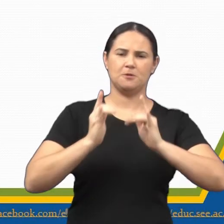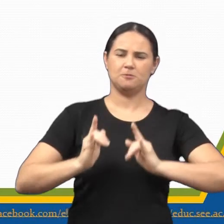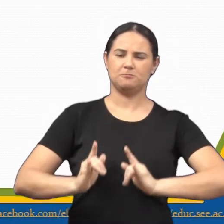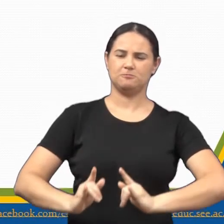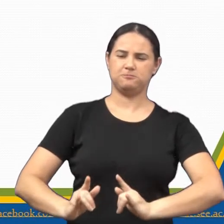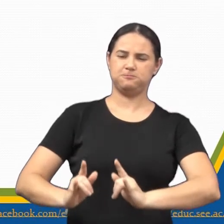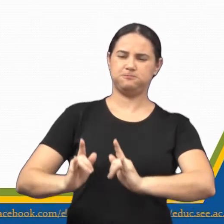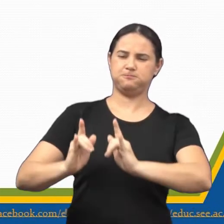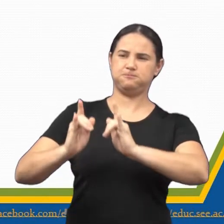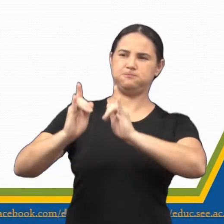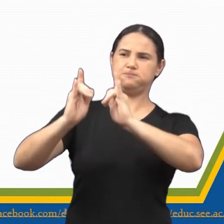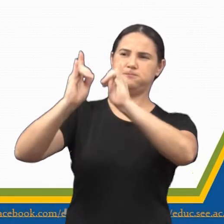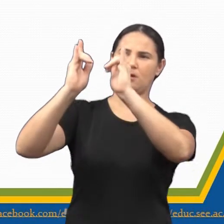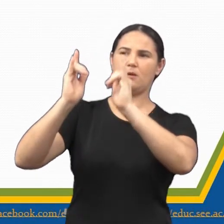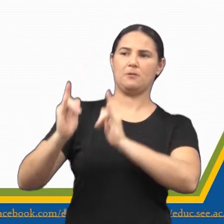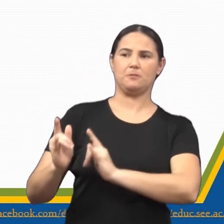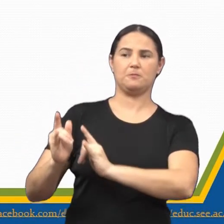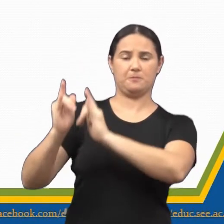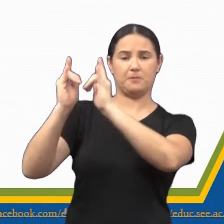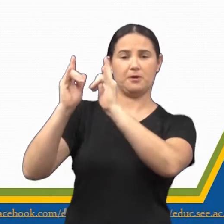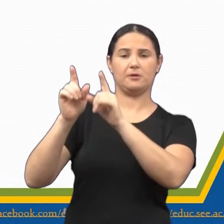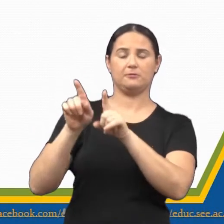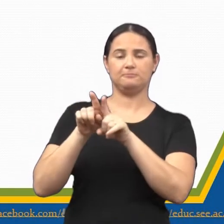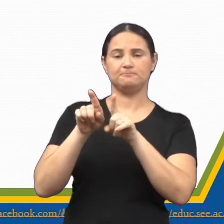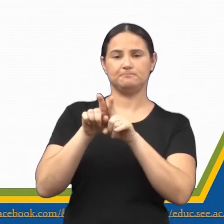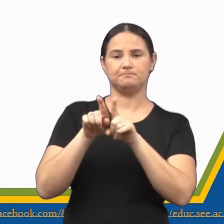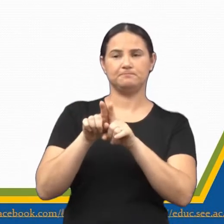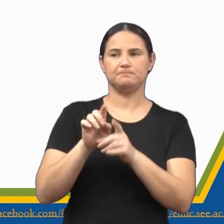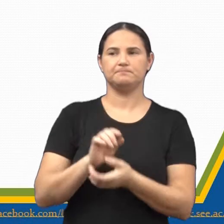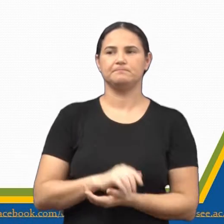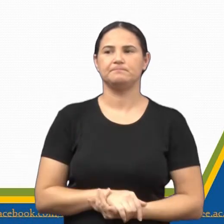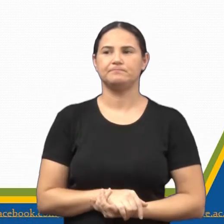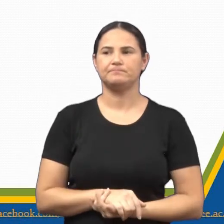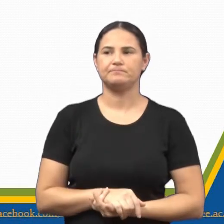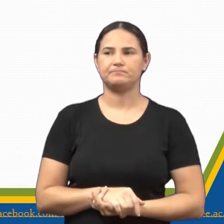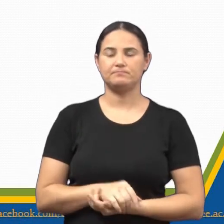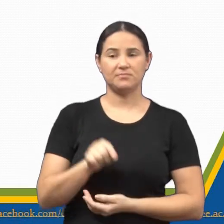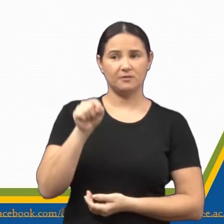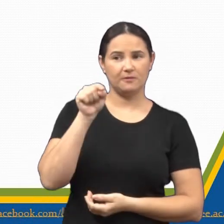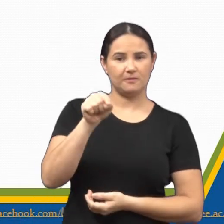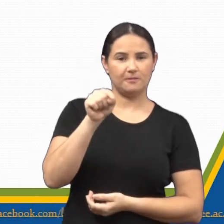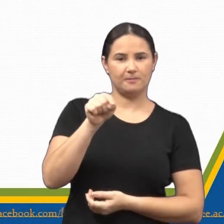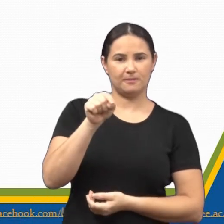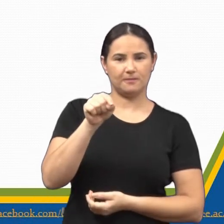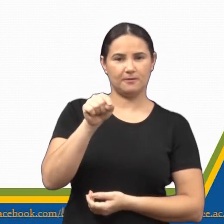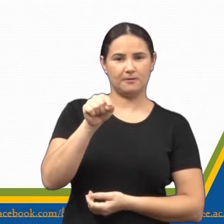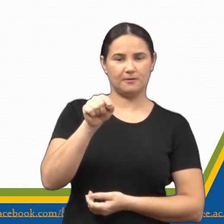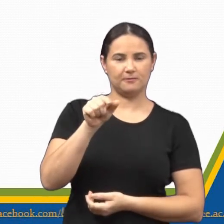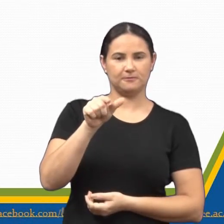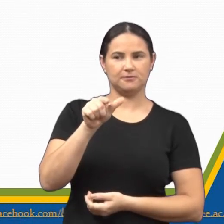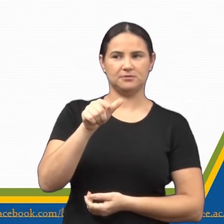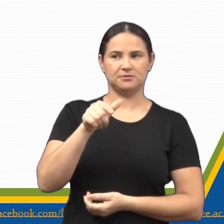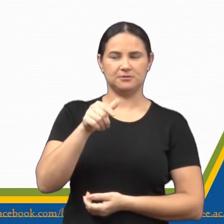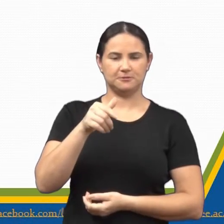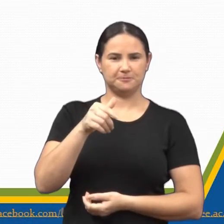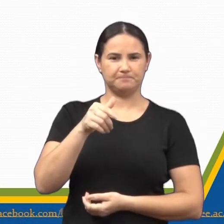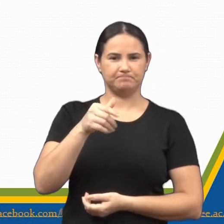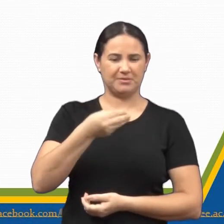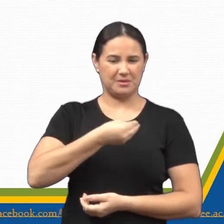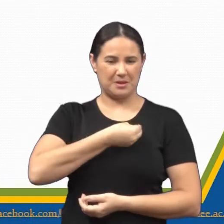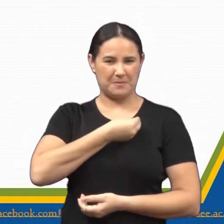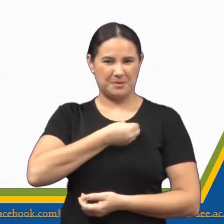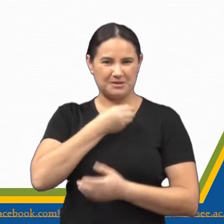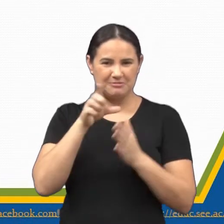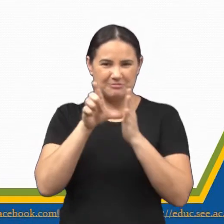térreas, sobrados e até condomínios. Nesses locais, há pouca presença de comércio.